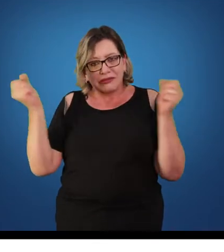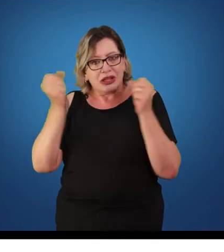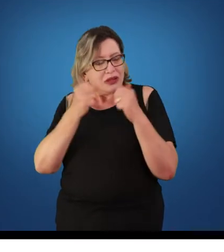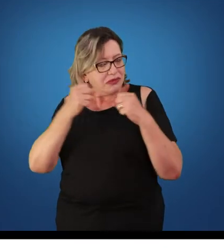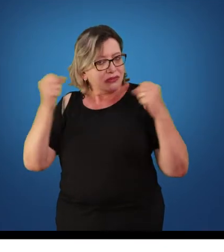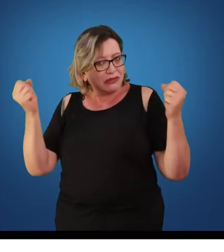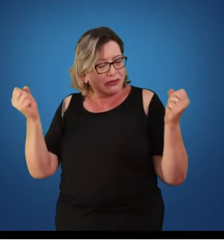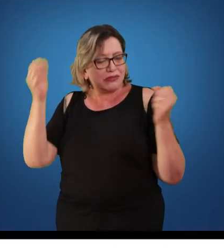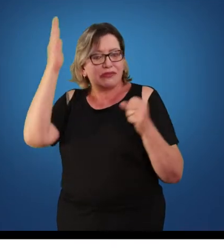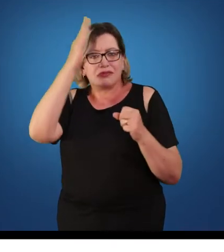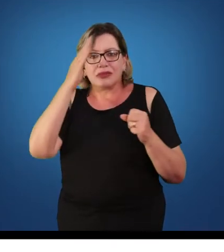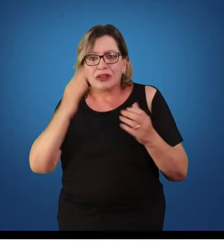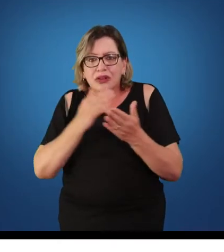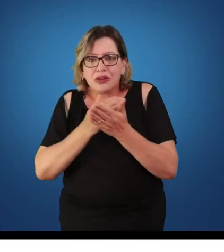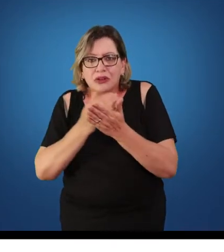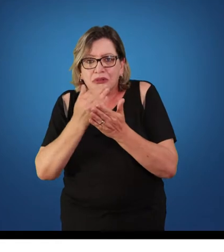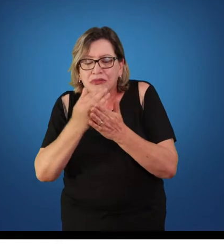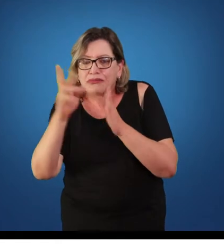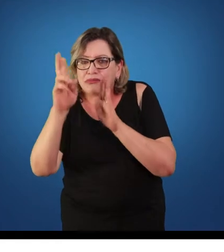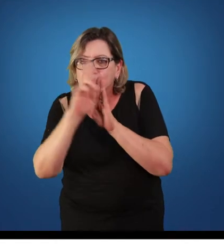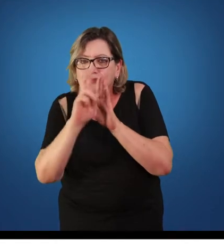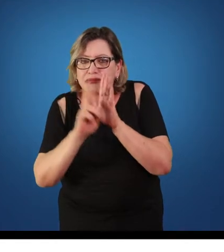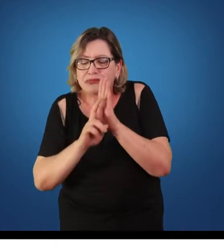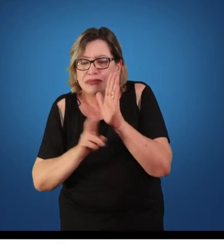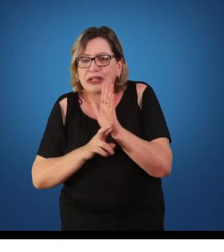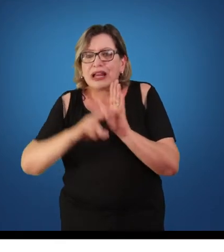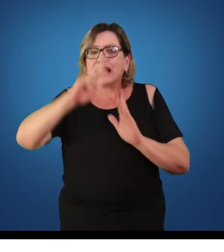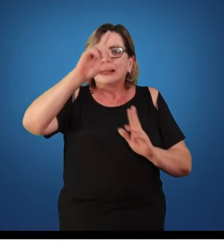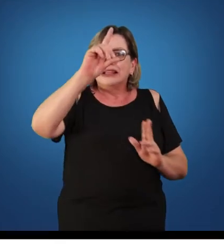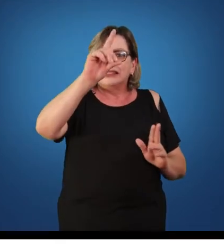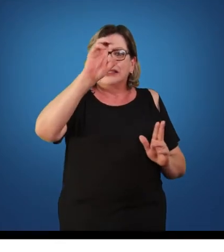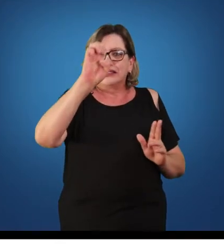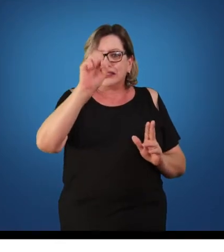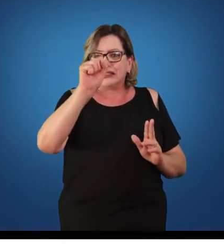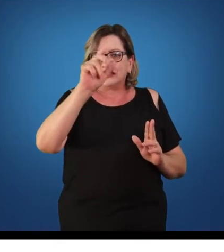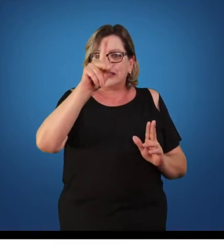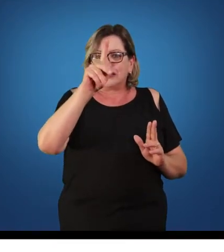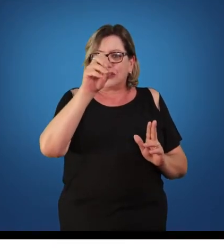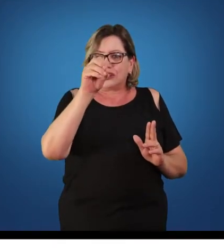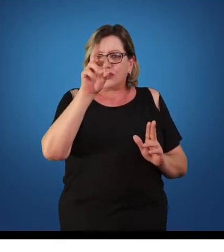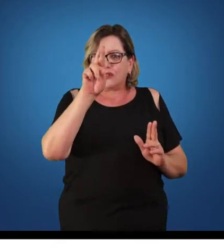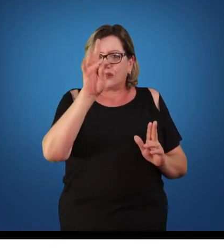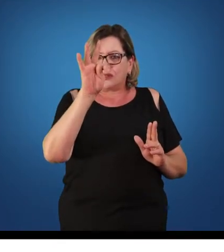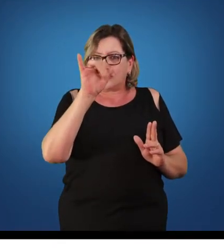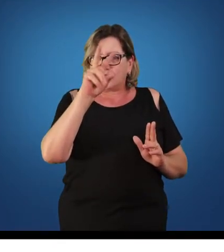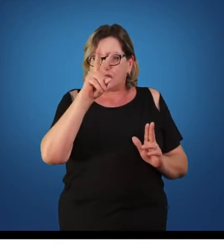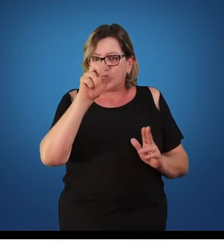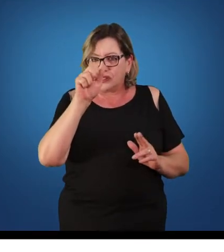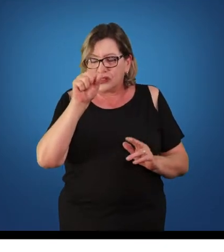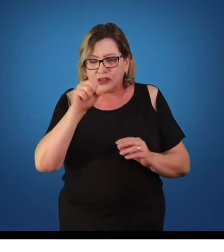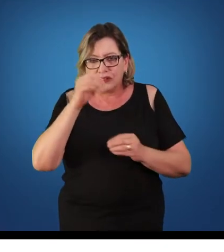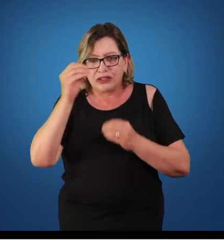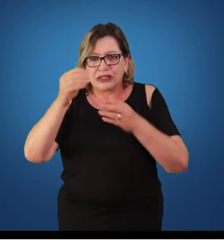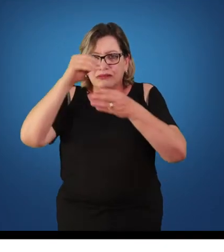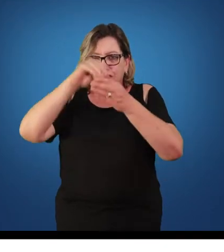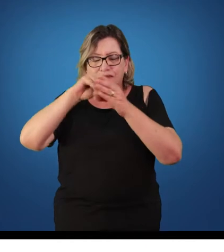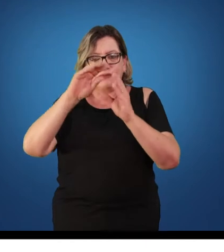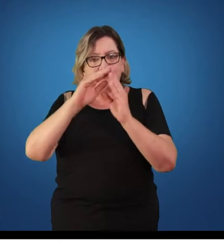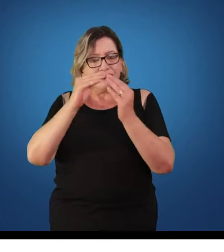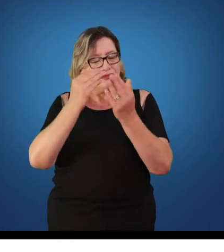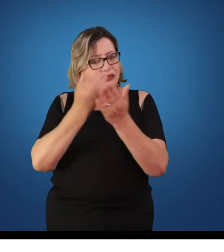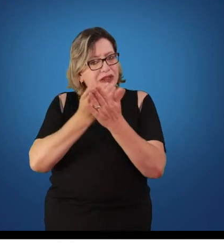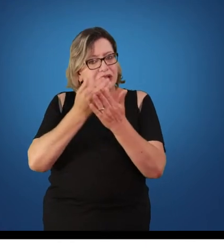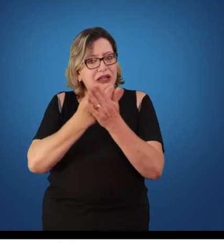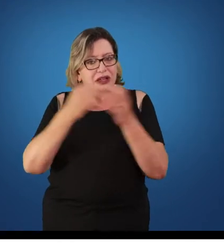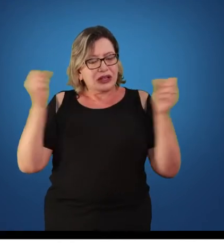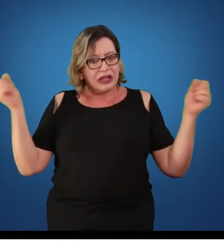regulamentar as práticas desportivas. As aulas de educação física no contexto da escola foram